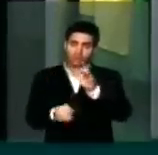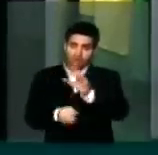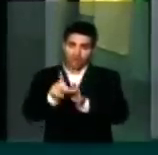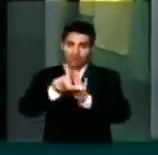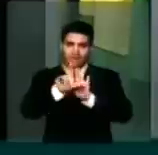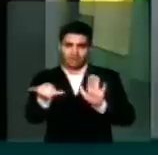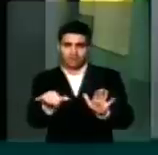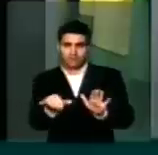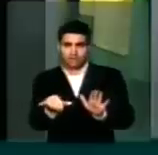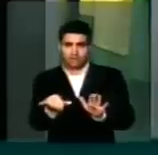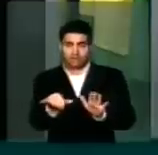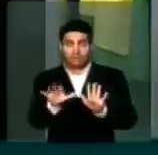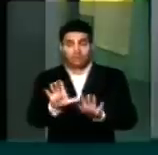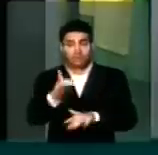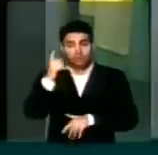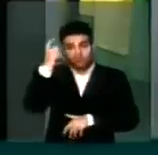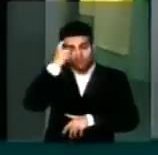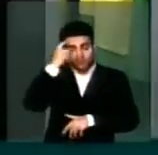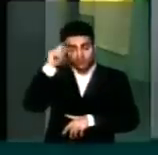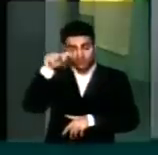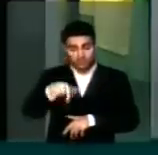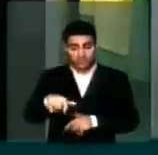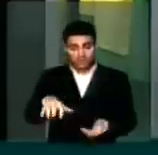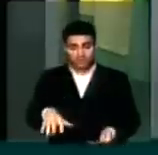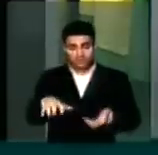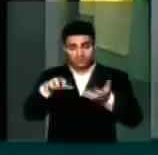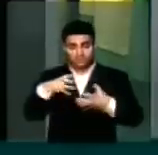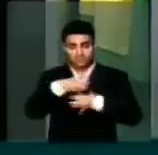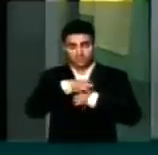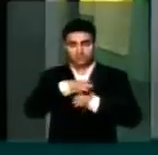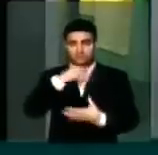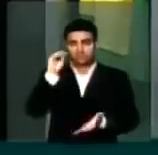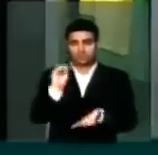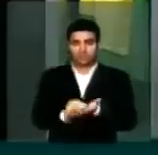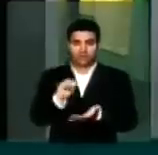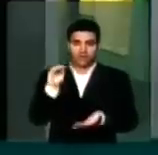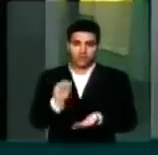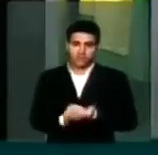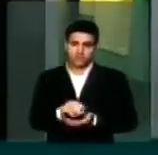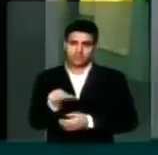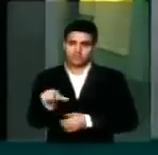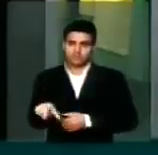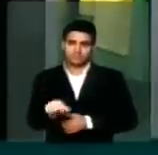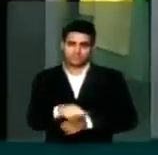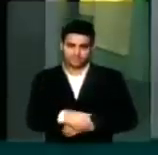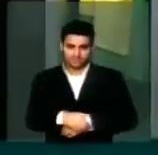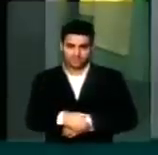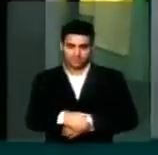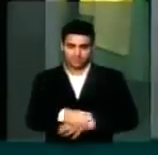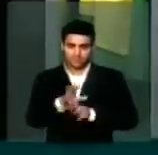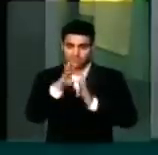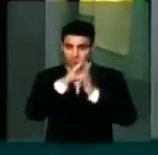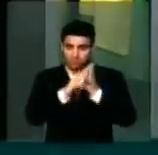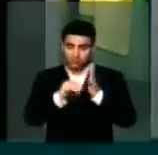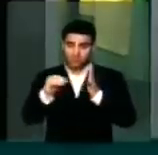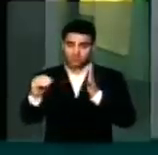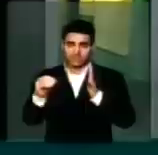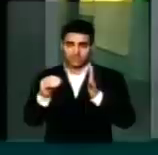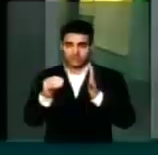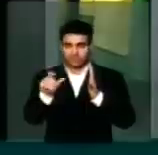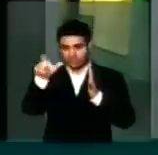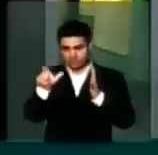senhor Presidente, que esta Casa se ressente da presença clássica do modelo de